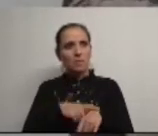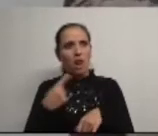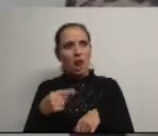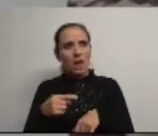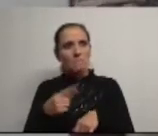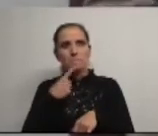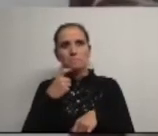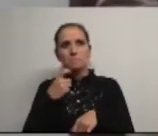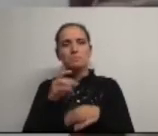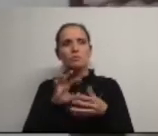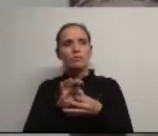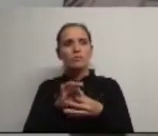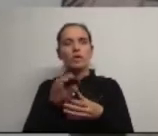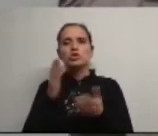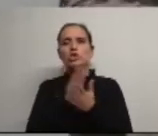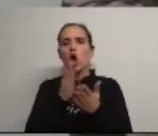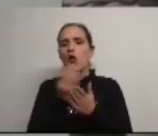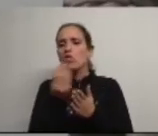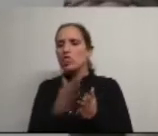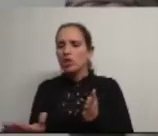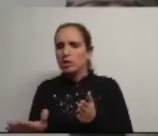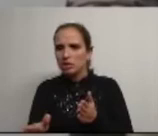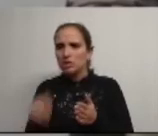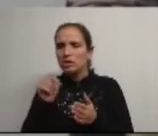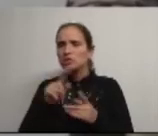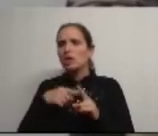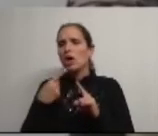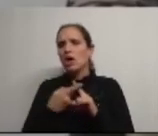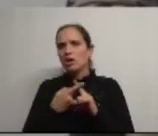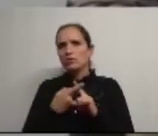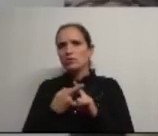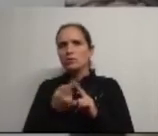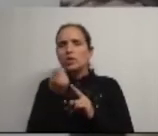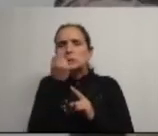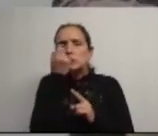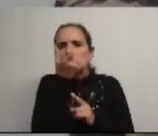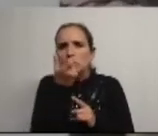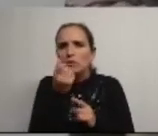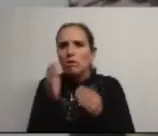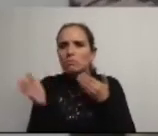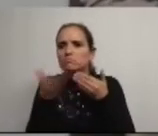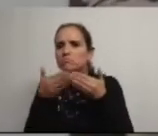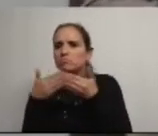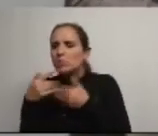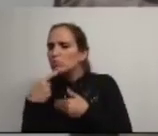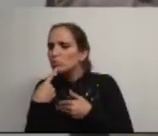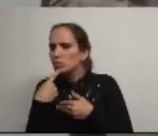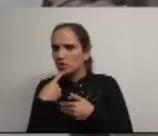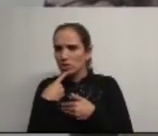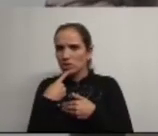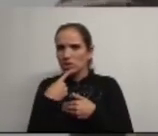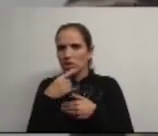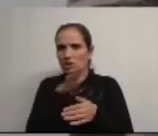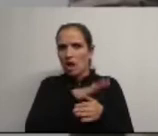uma questão relacionada com as escolas primárias este ano foi por um triz que não encerraram mais escolas primárias na zona